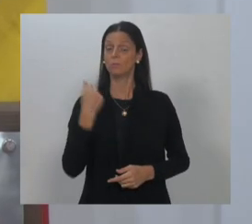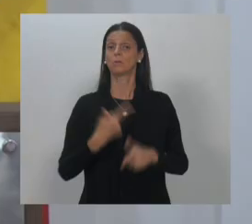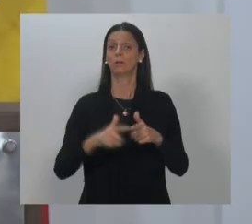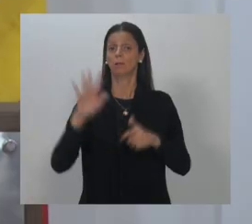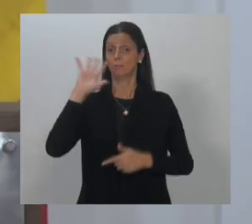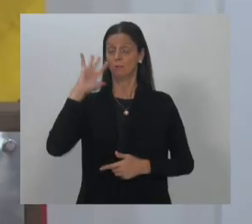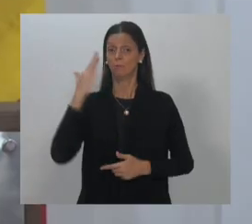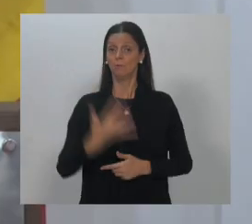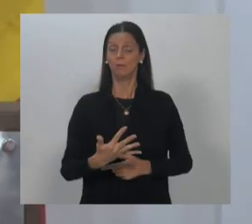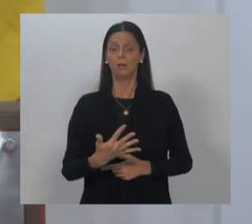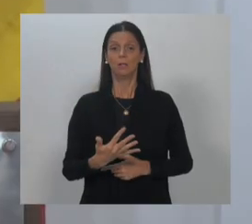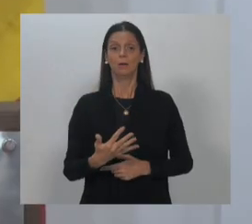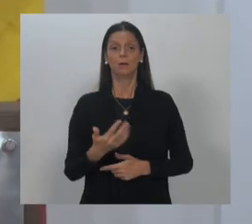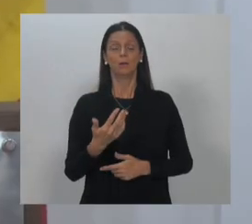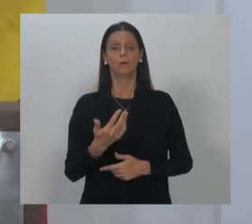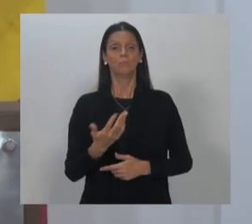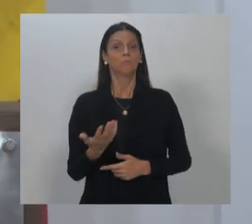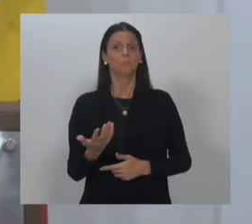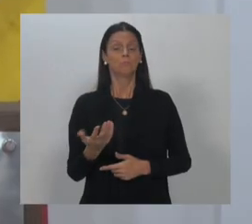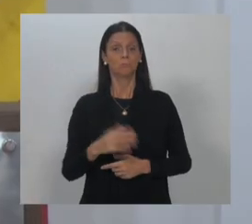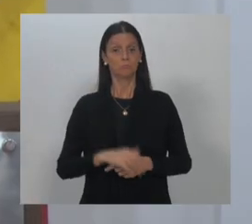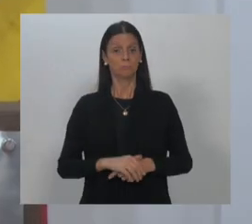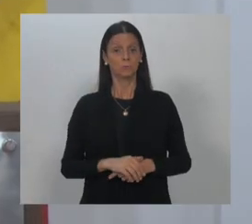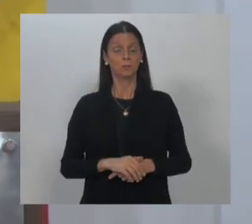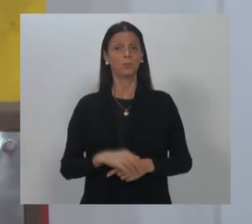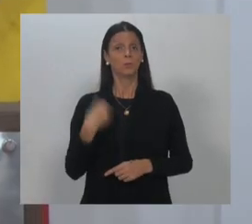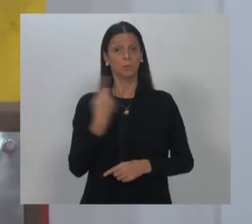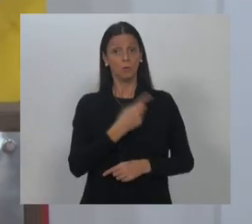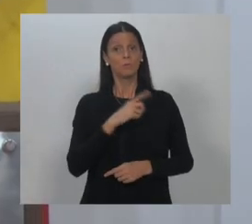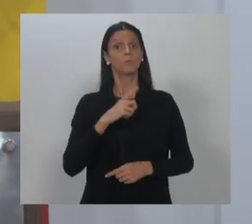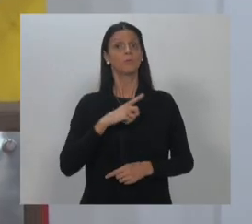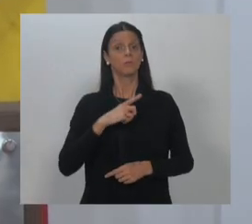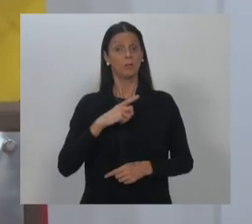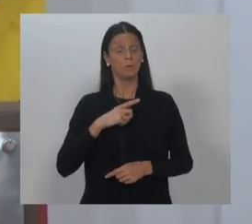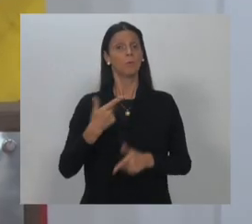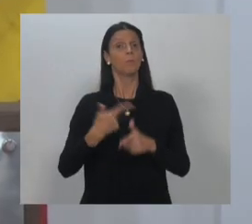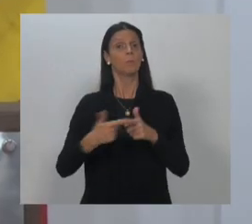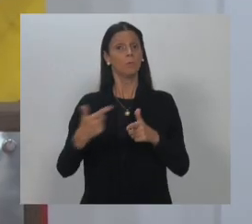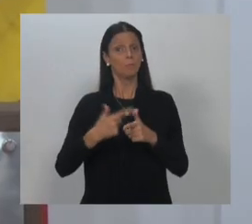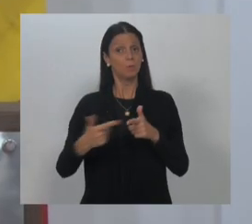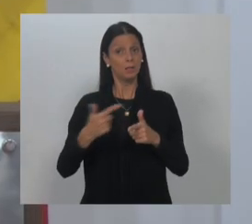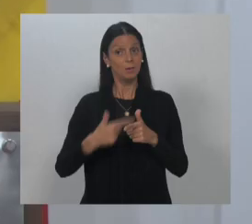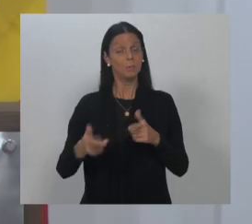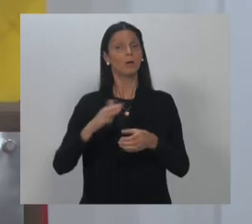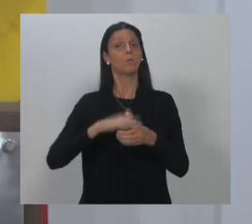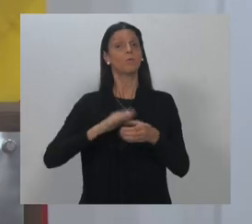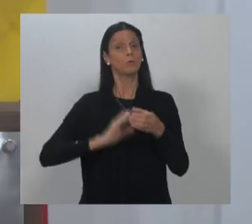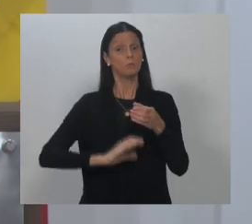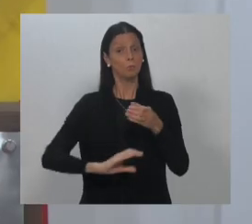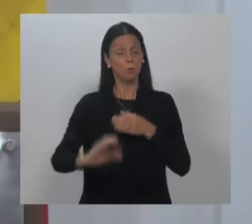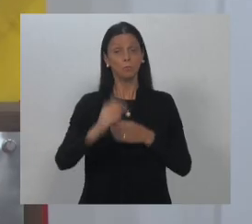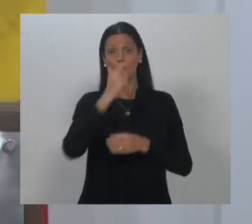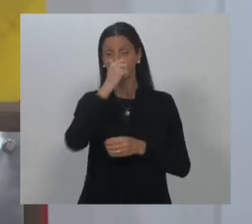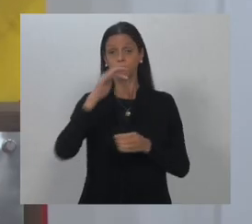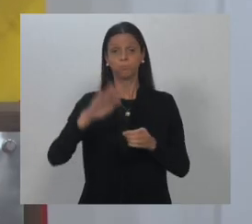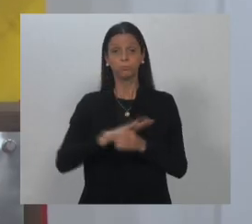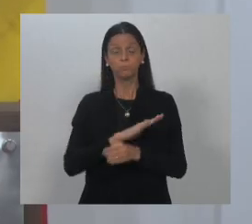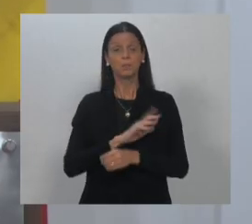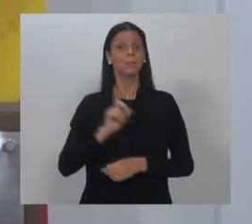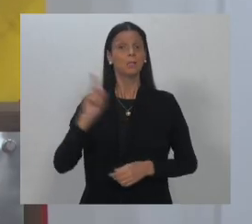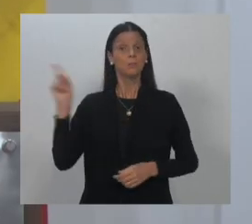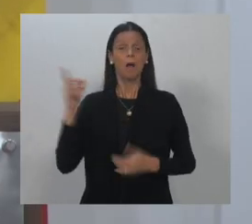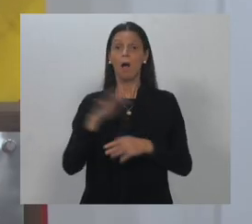tá? Porque nós não temos pouco trabalho com esgoto entupido e areia, uma certa, e Blumenau não tem, mas os caminhões Volma, gente.